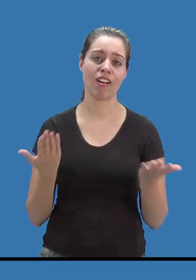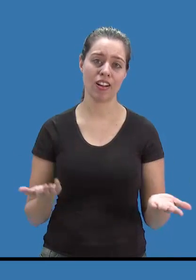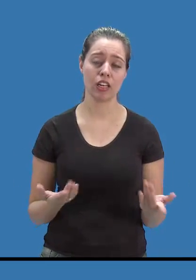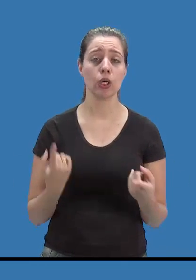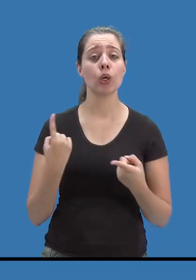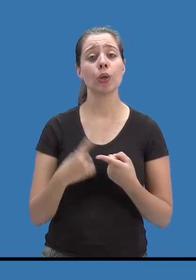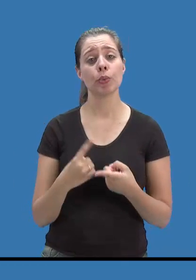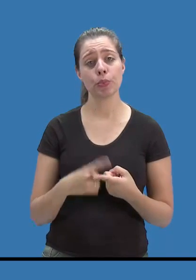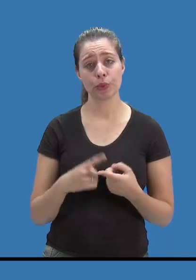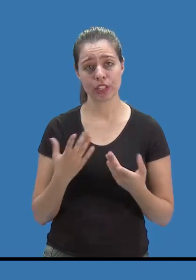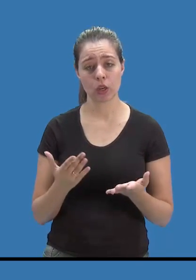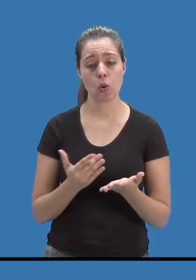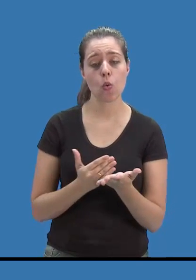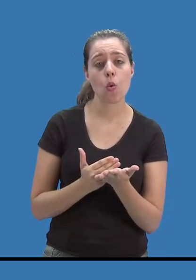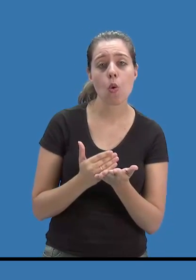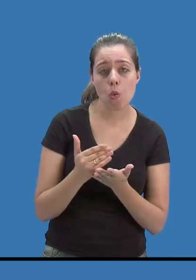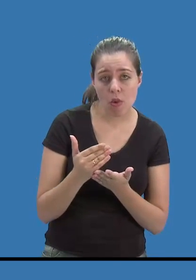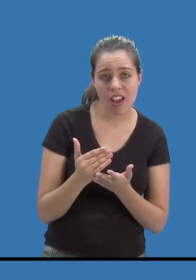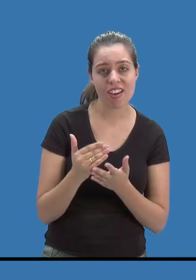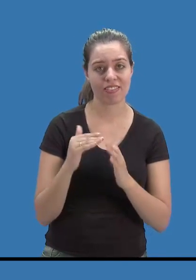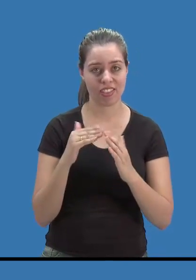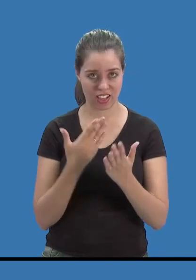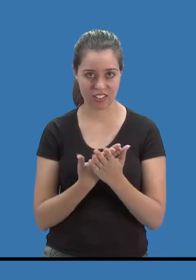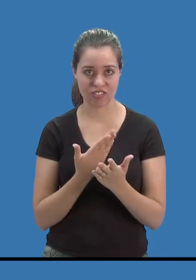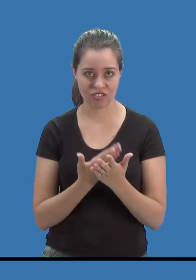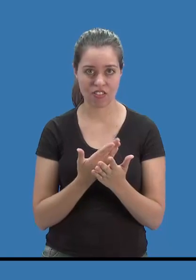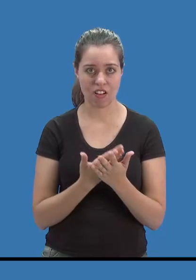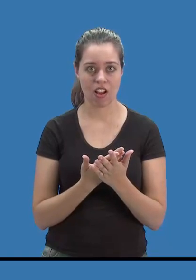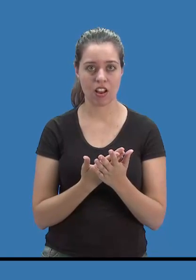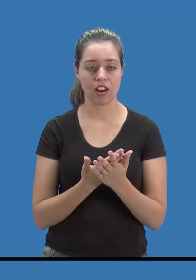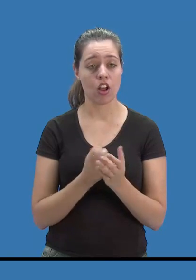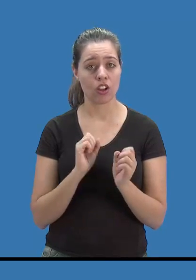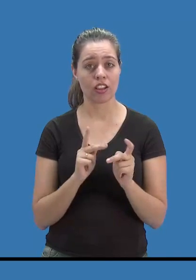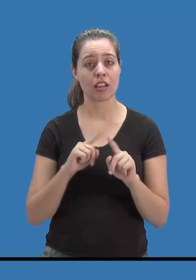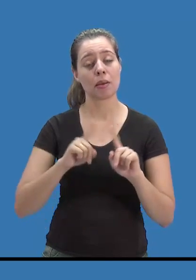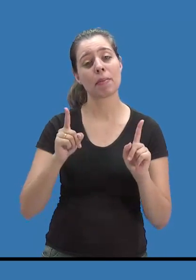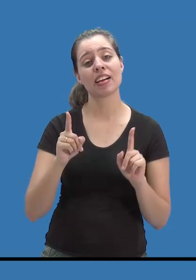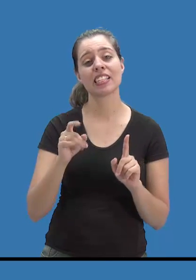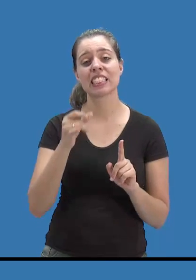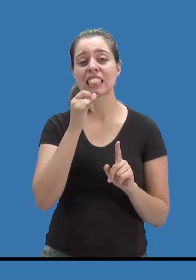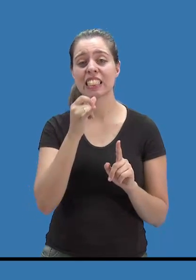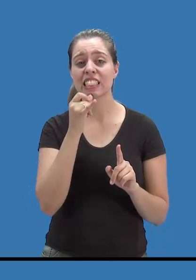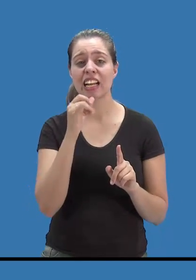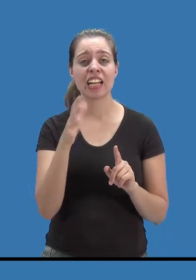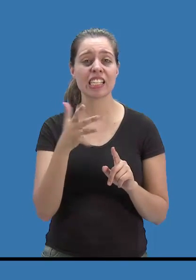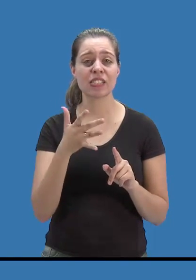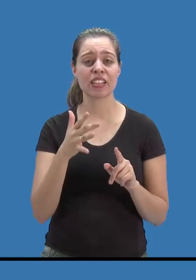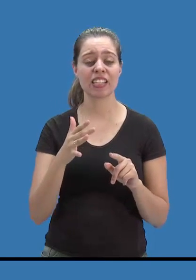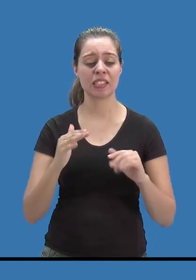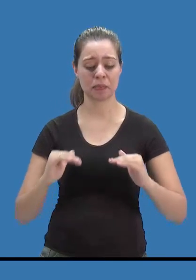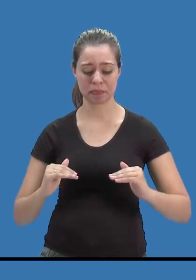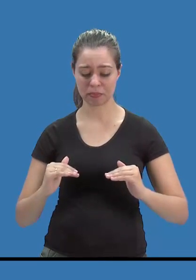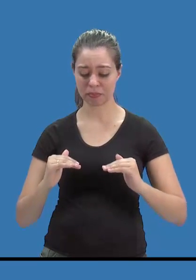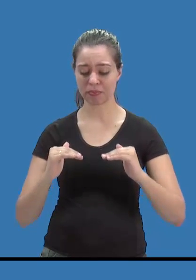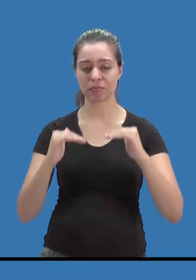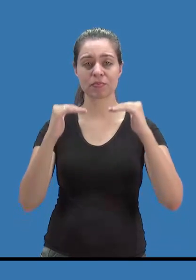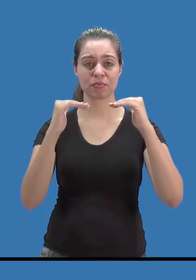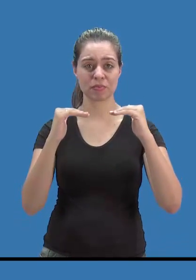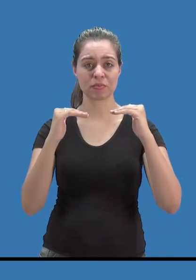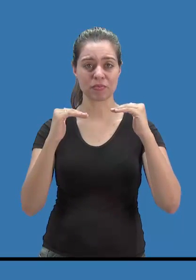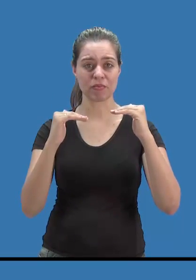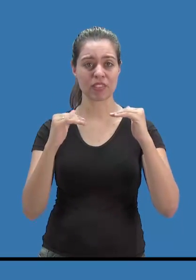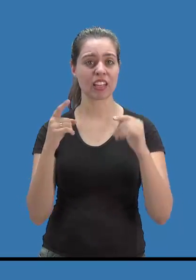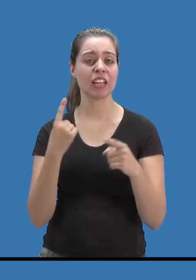ao contrário dos primeiros anos escolares, eles podem acabar se encontrando no mesmo nível de ensino, no mesmo nível de